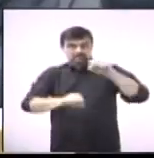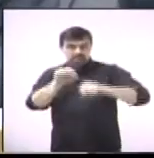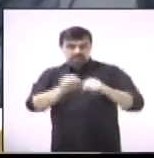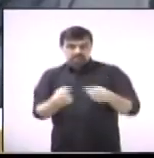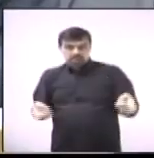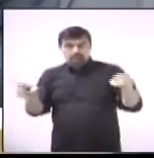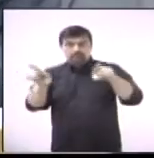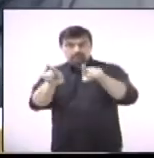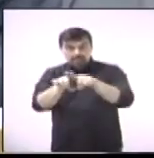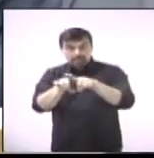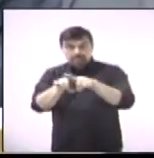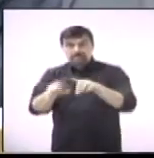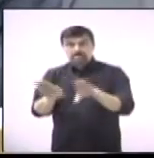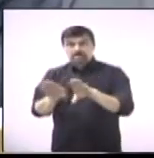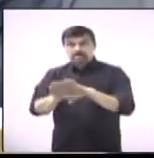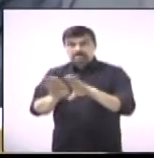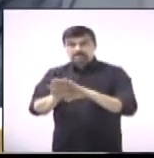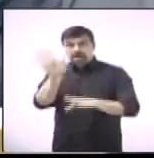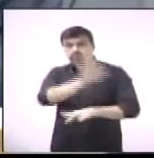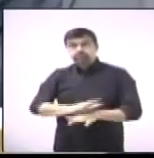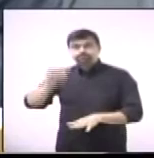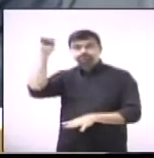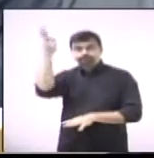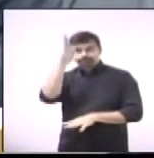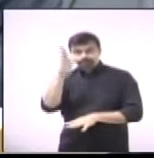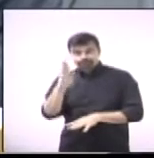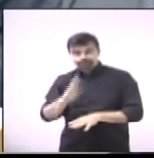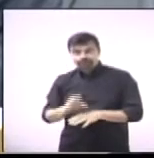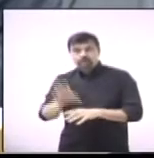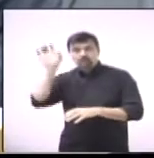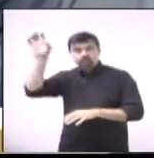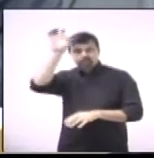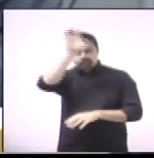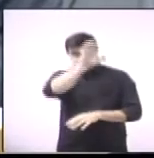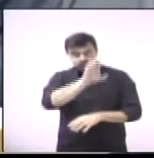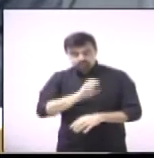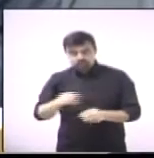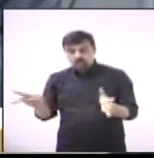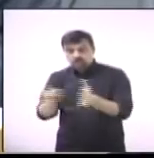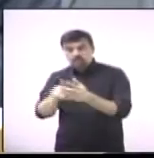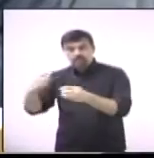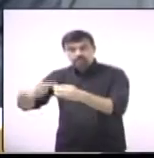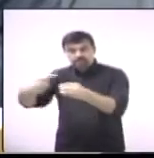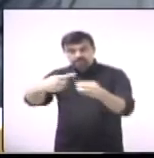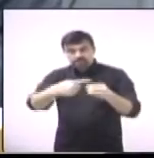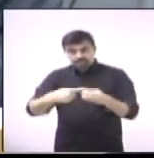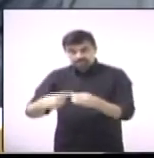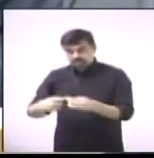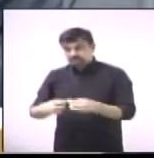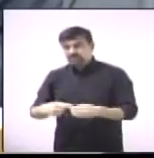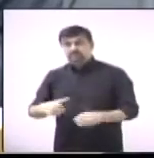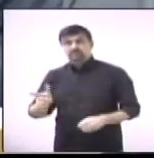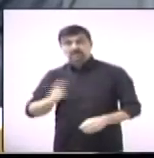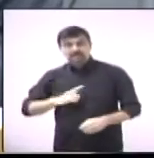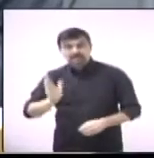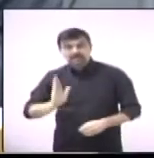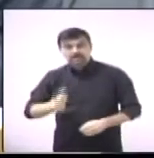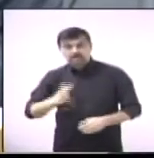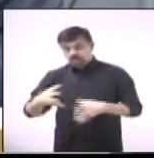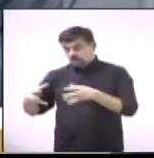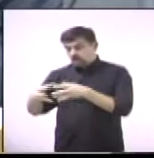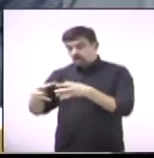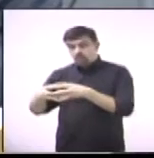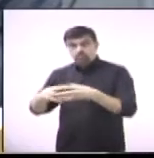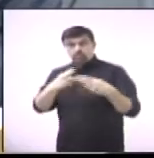instituições em âmbito federal, estadual e municipal. Dezenas de cidades já contam com um